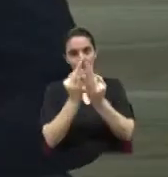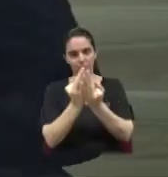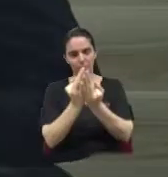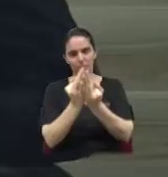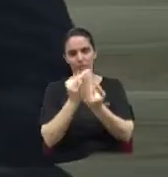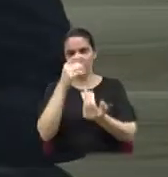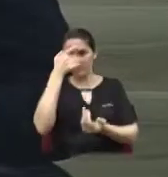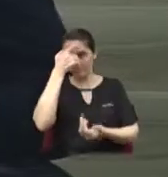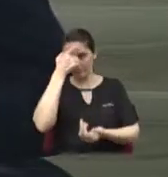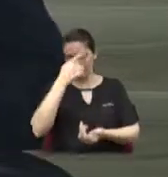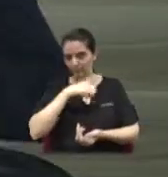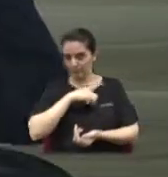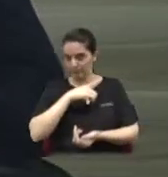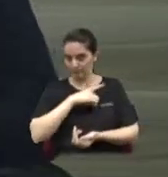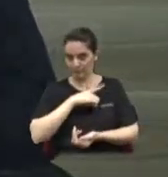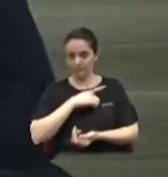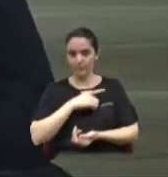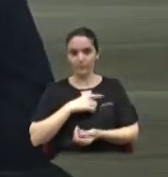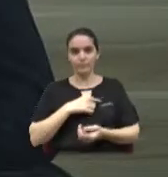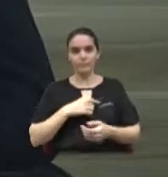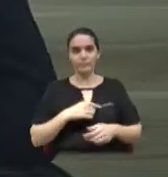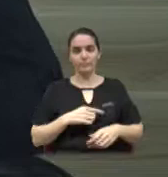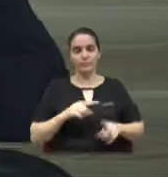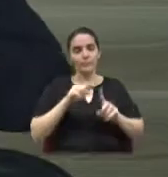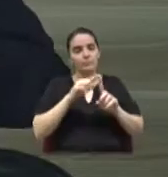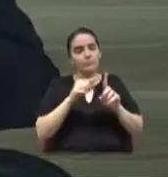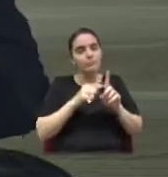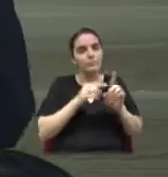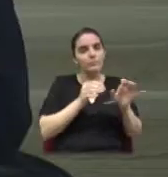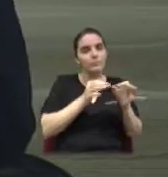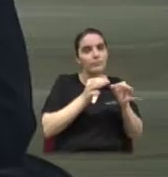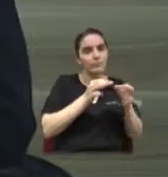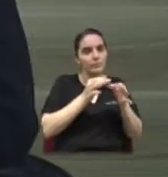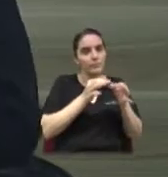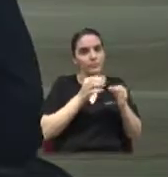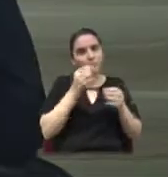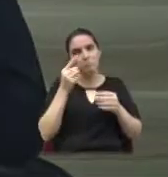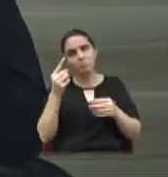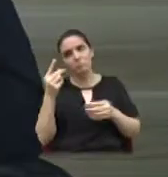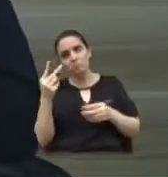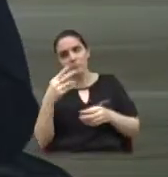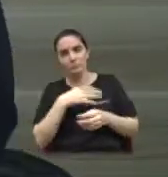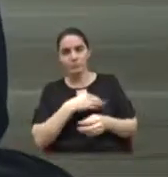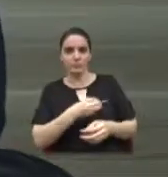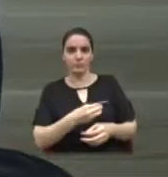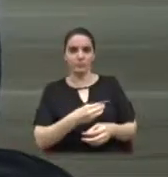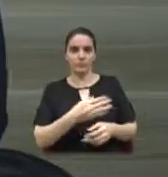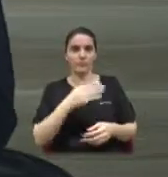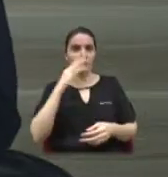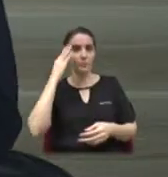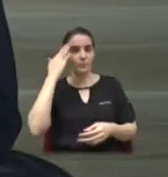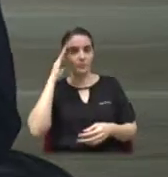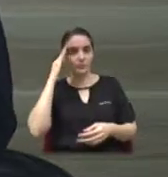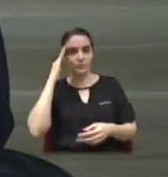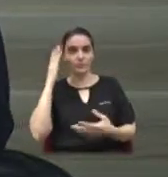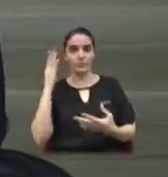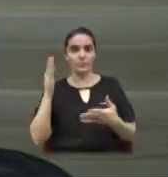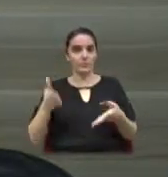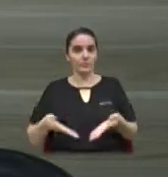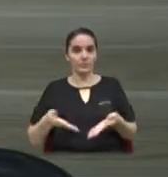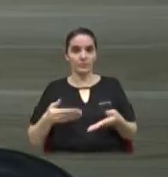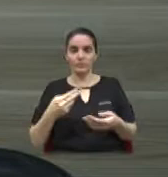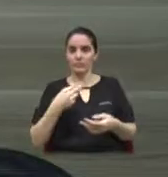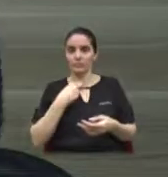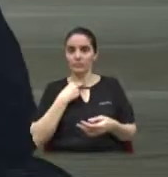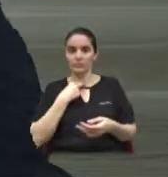de que planejou a gravidez, um, dois filhos, e entende que não é mais a hora de ter filho